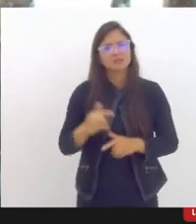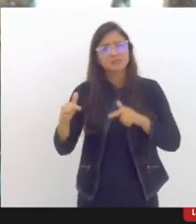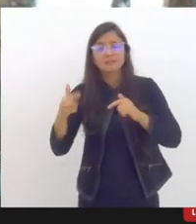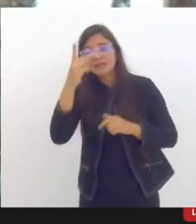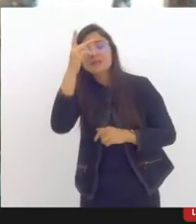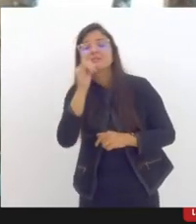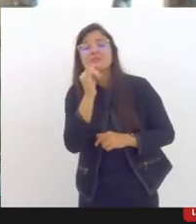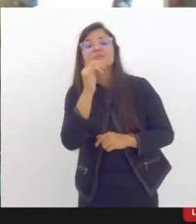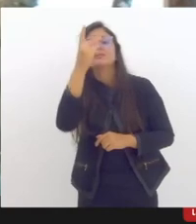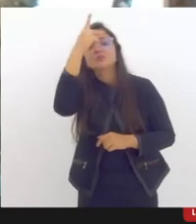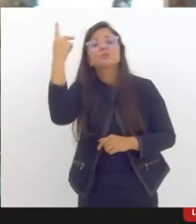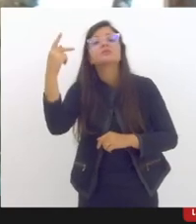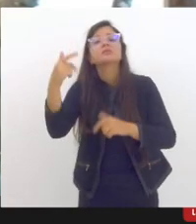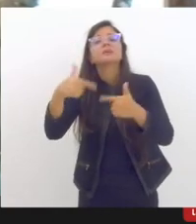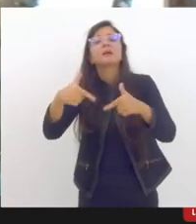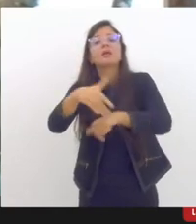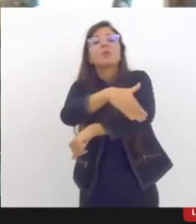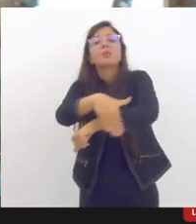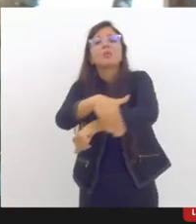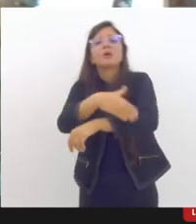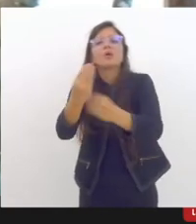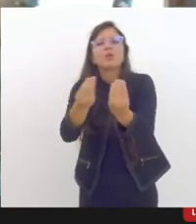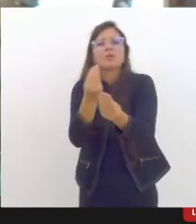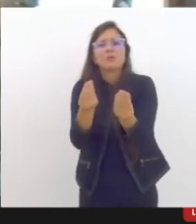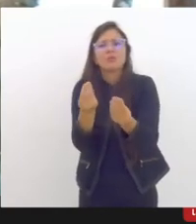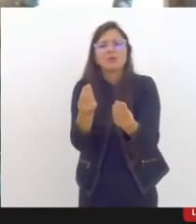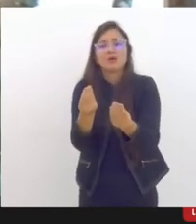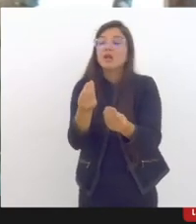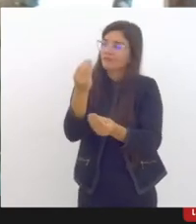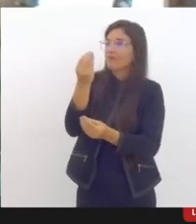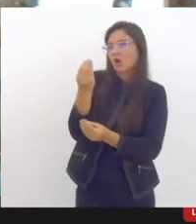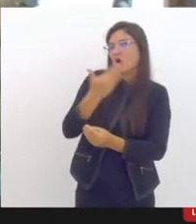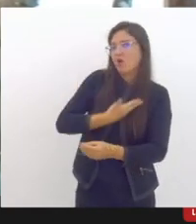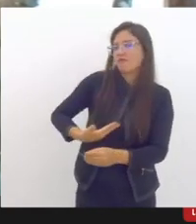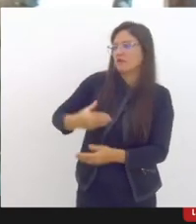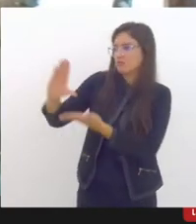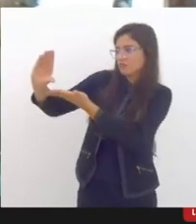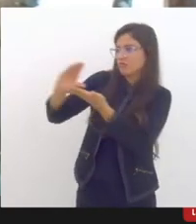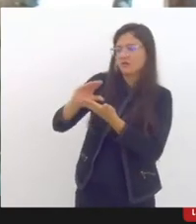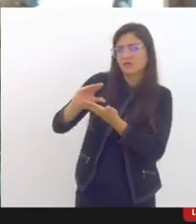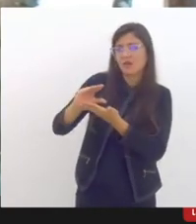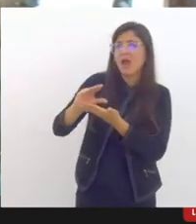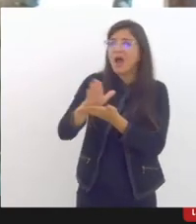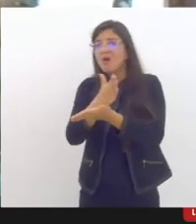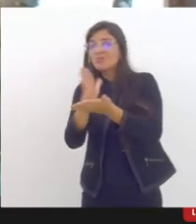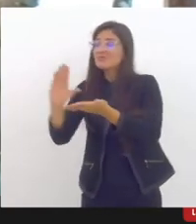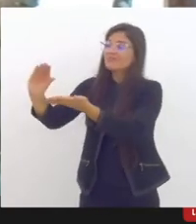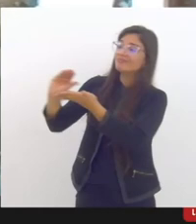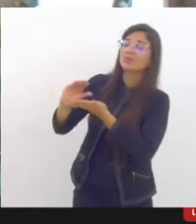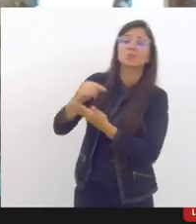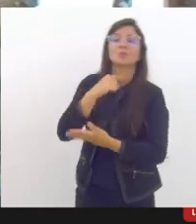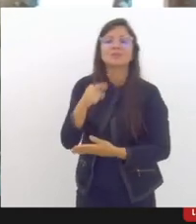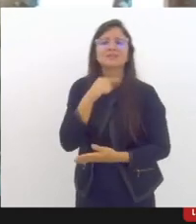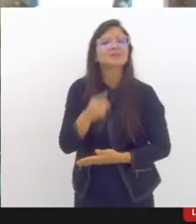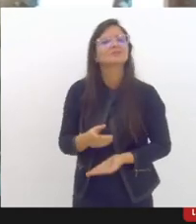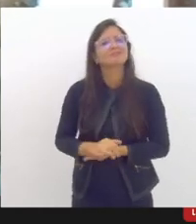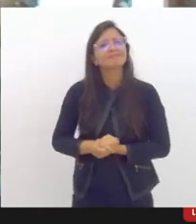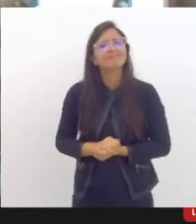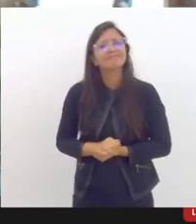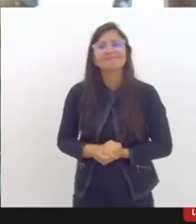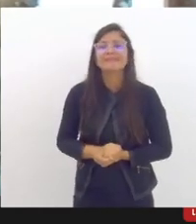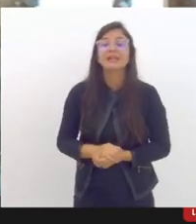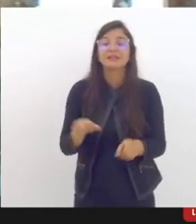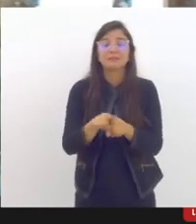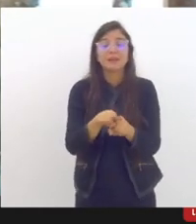não conseguiram acessar plenamente os auxílios que ganham menos que vivem cotidianamente o risco de acidentes de trabalho